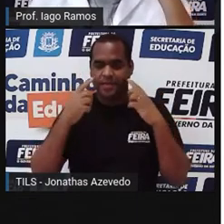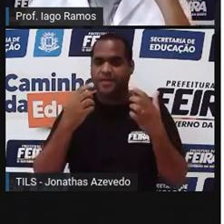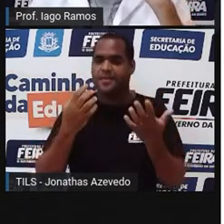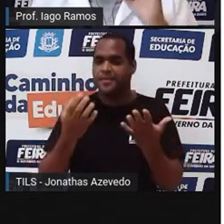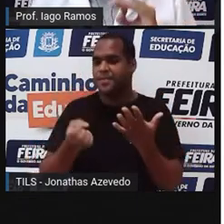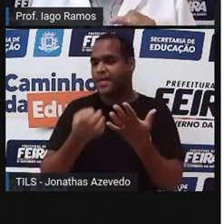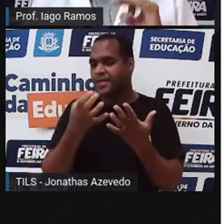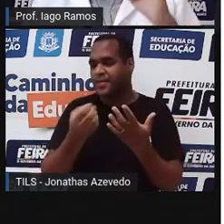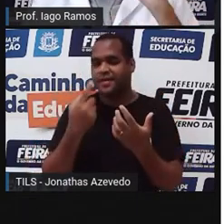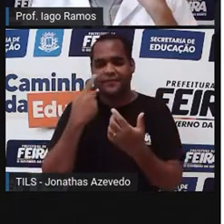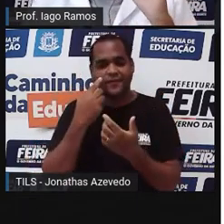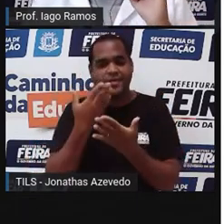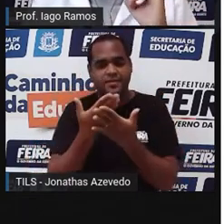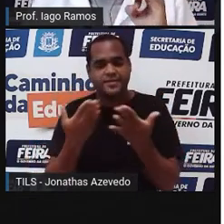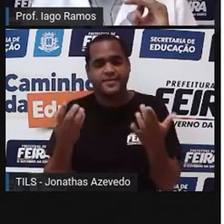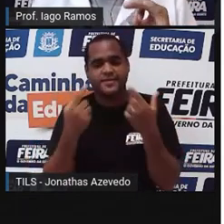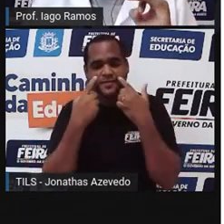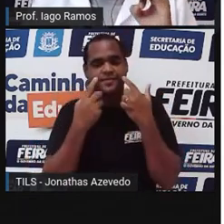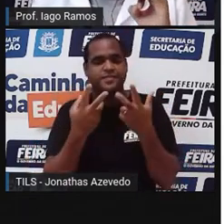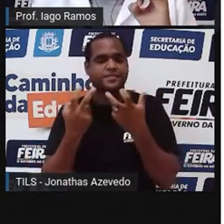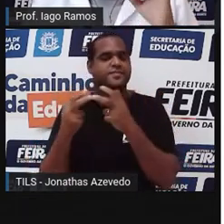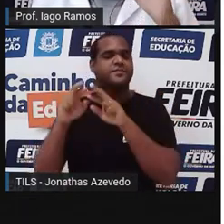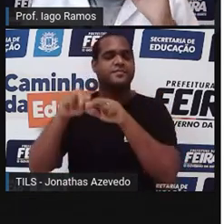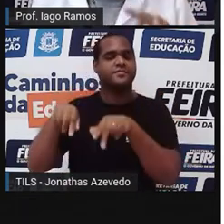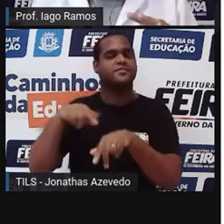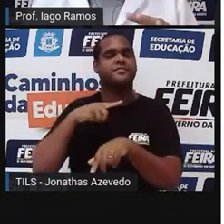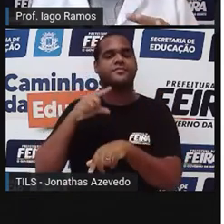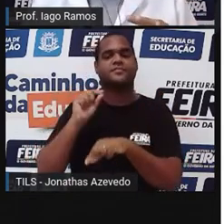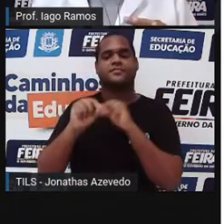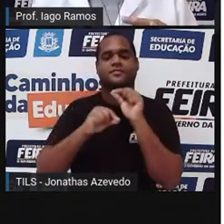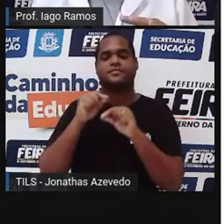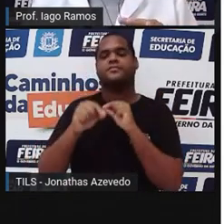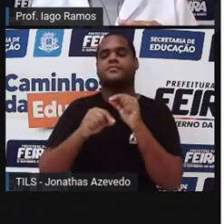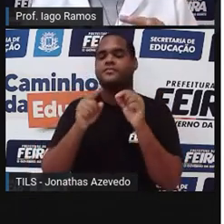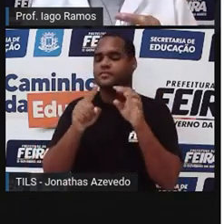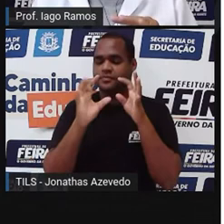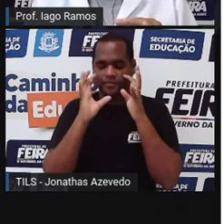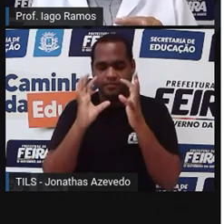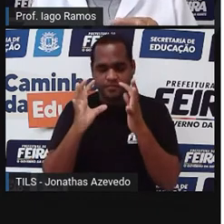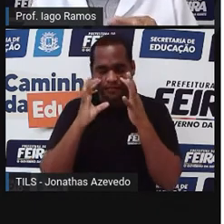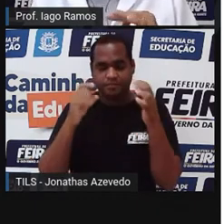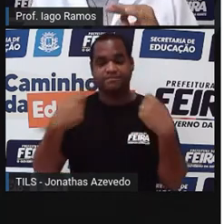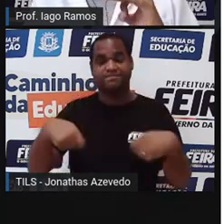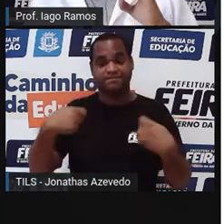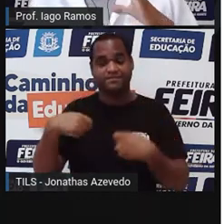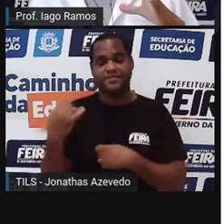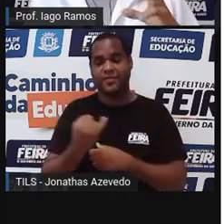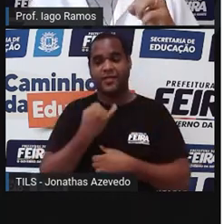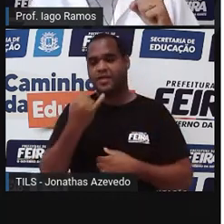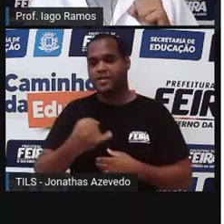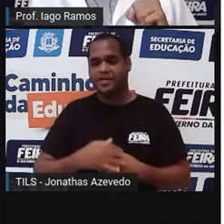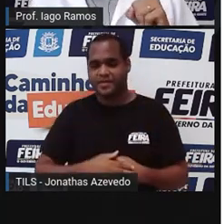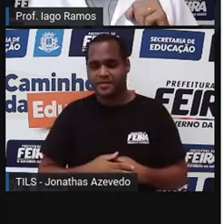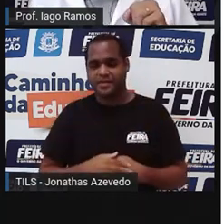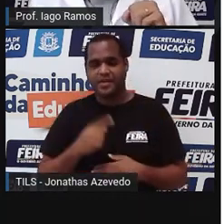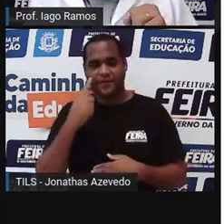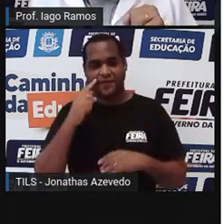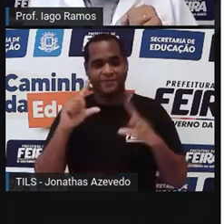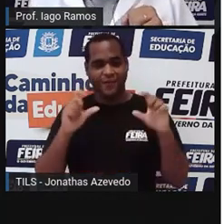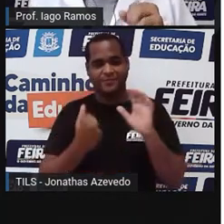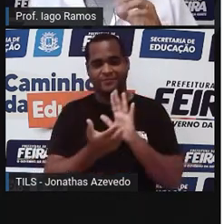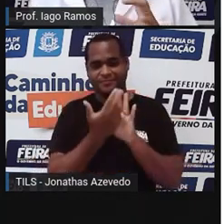quero que você olhe e observe com o máximo de atenção que você conseguir. Aparece uma figura.